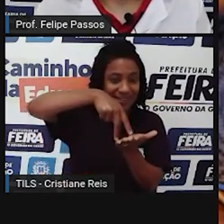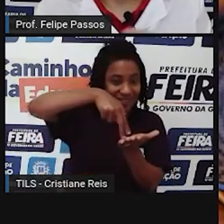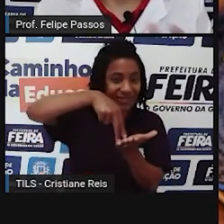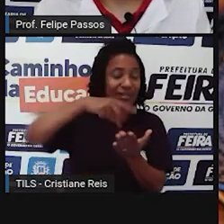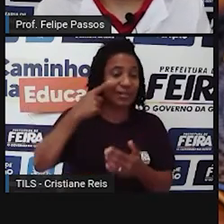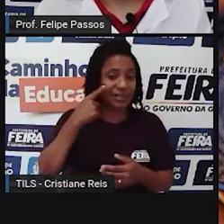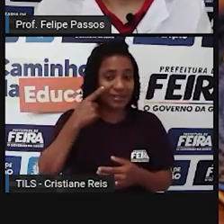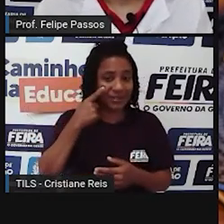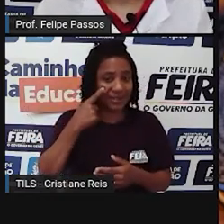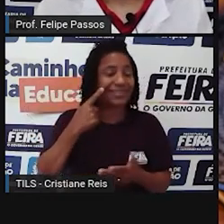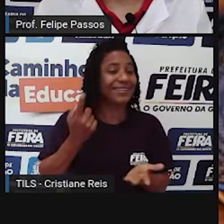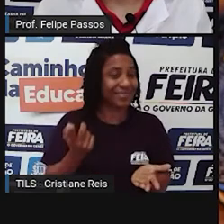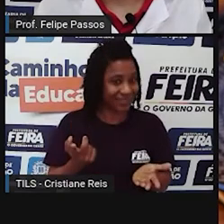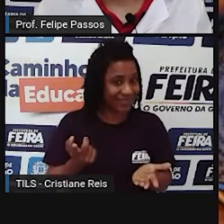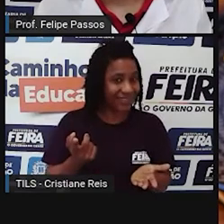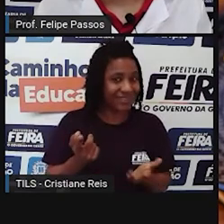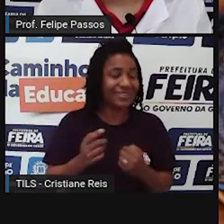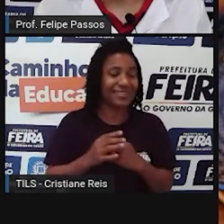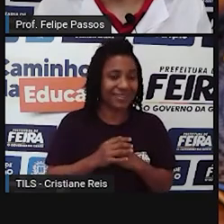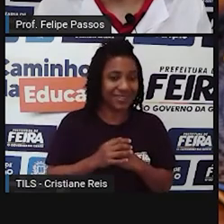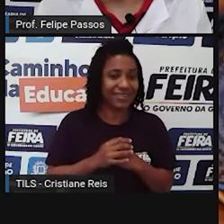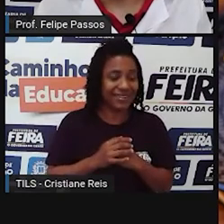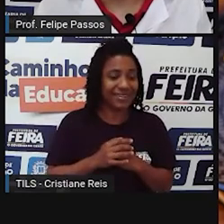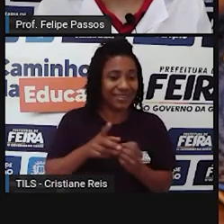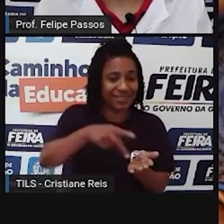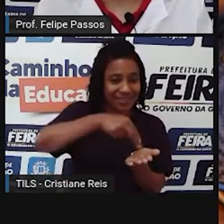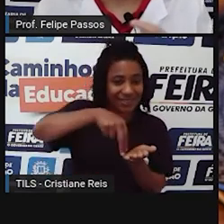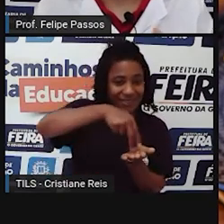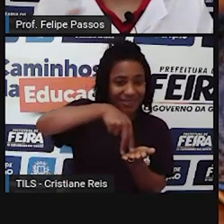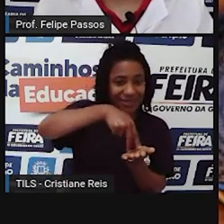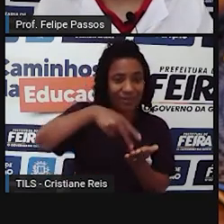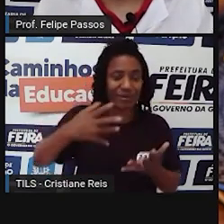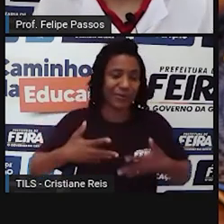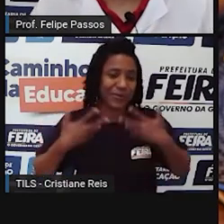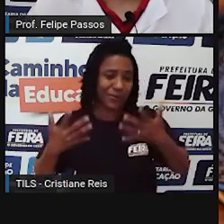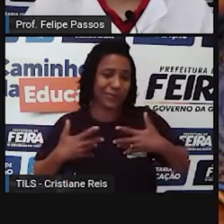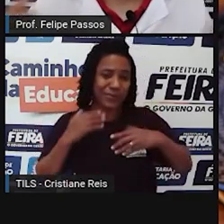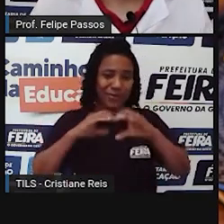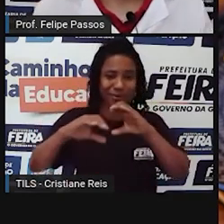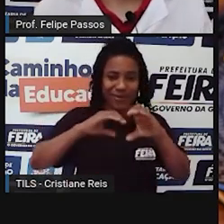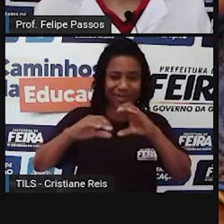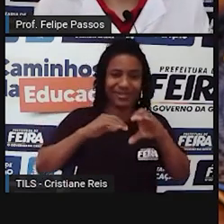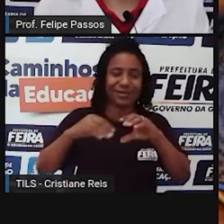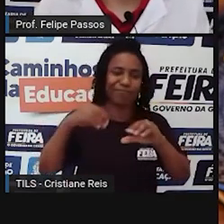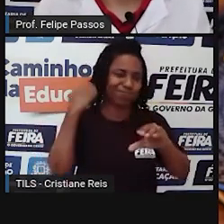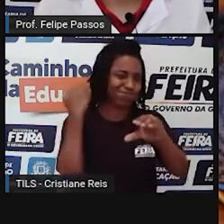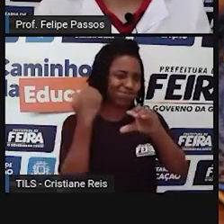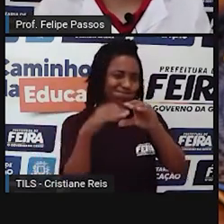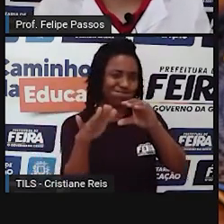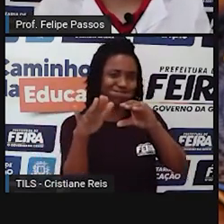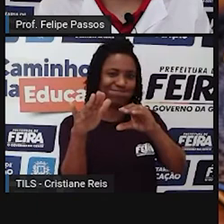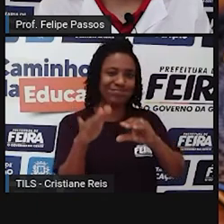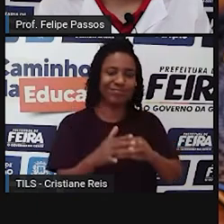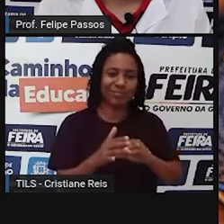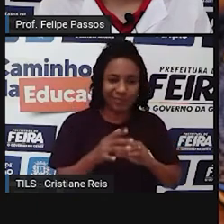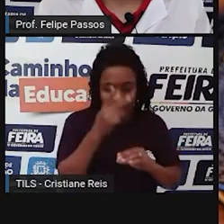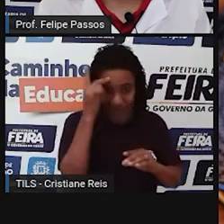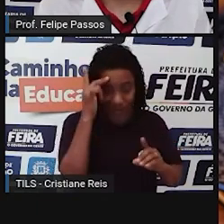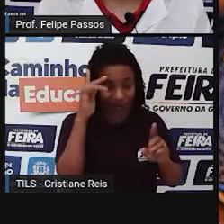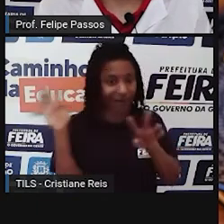Essas trends e que são formas da pessoa se comunicar e se posicionar na sociedade.